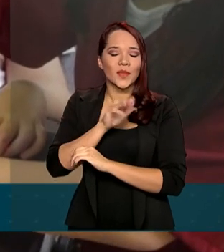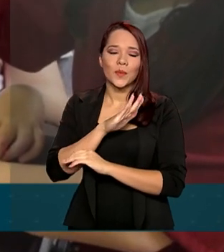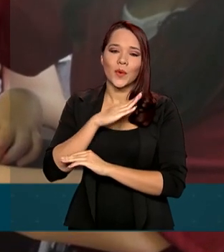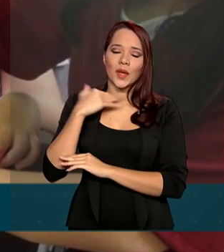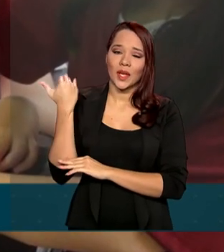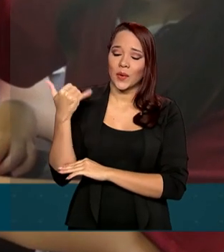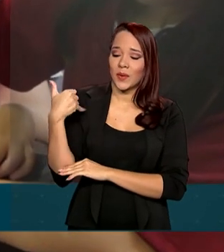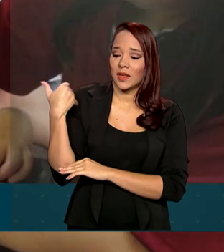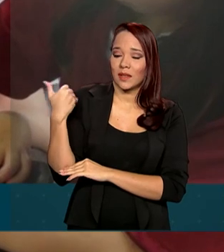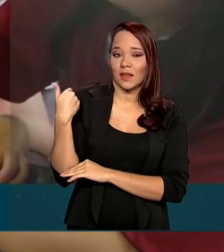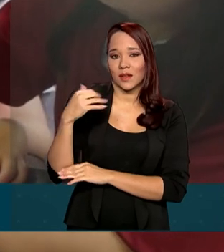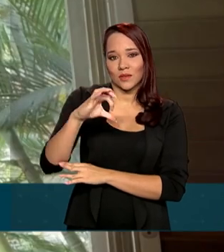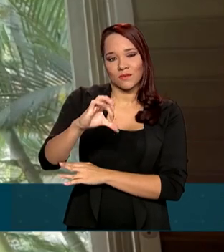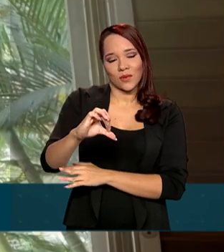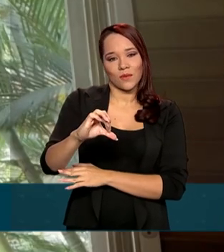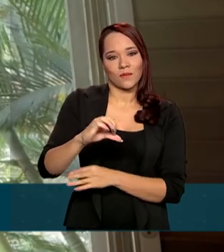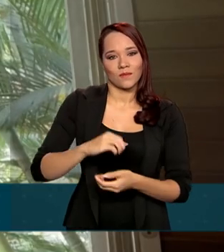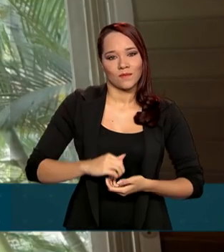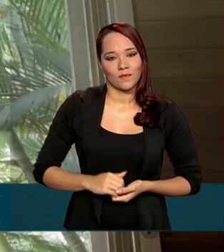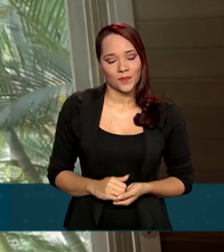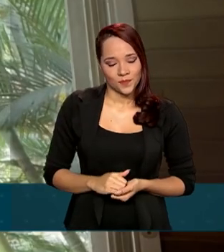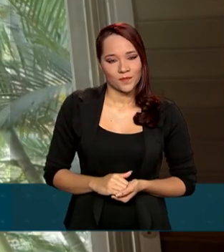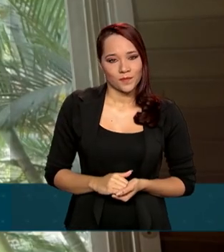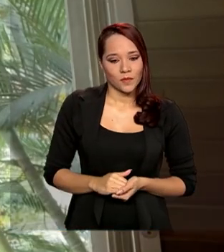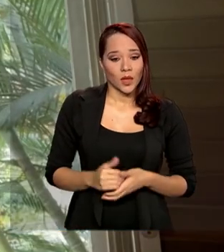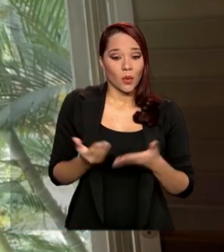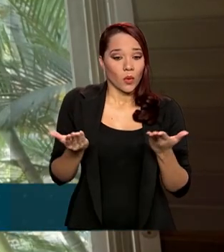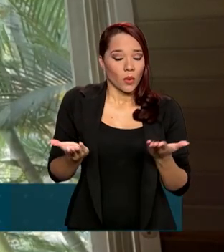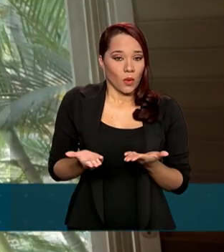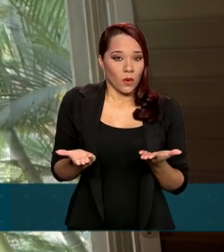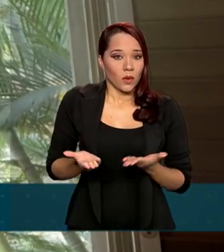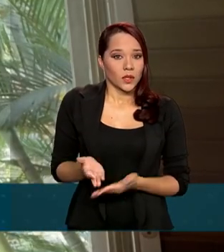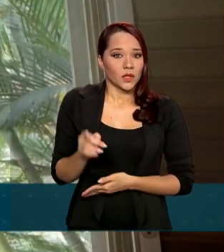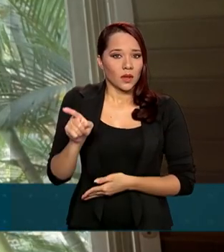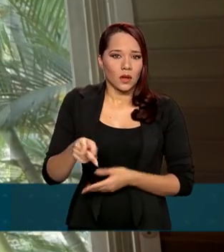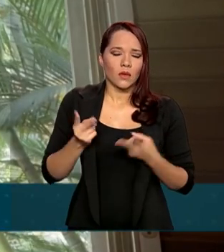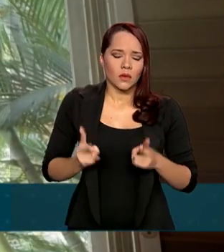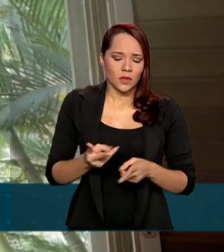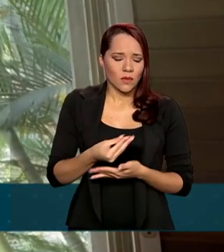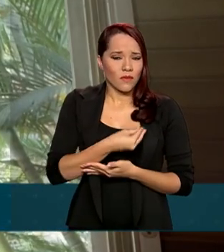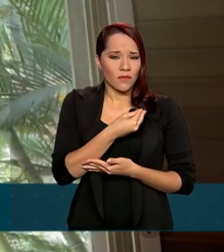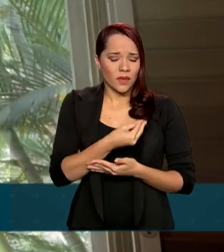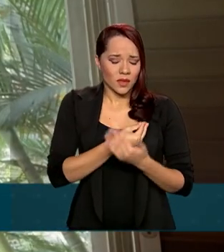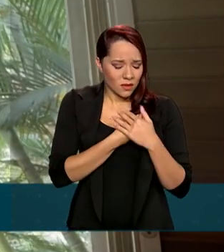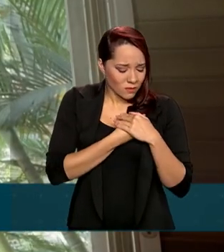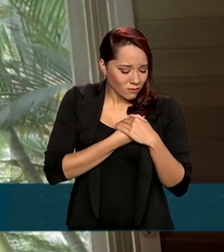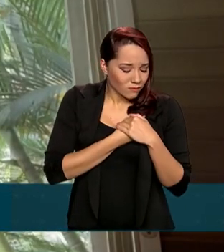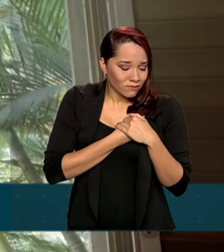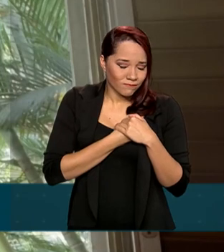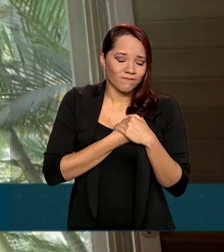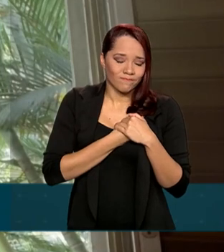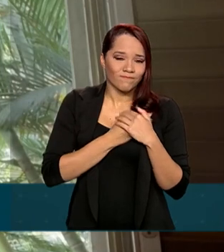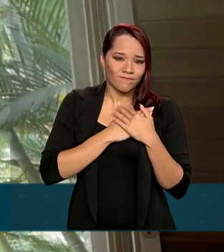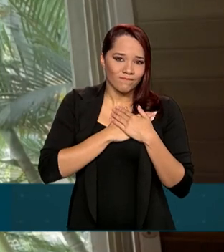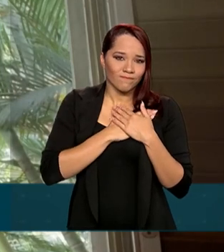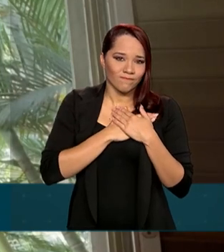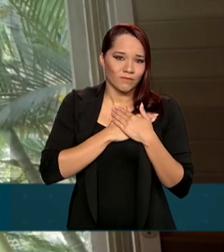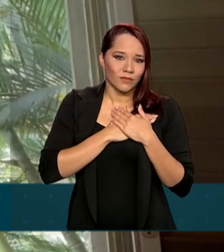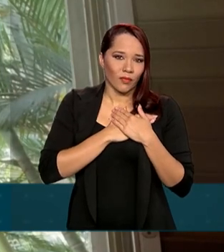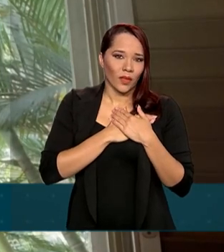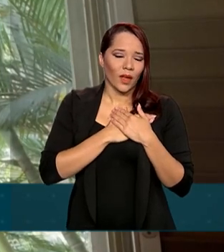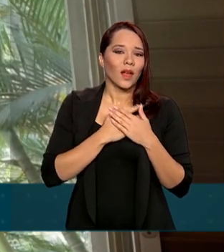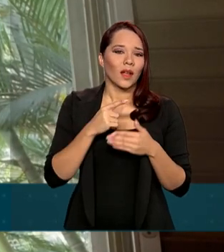aos 9 anos de idade. Então, hoje a Catarina, ela continua viva dentro dos nossos corações. Ela deixou um